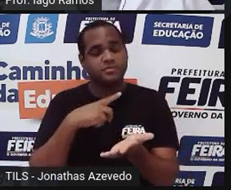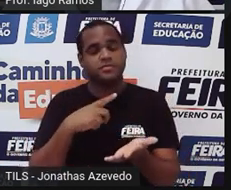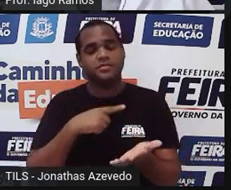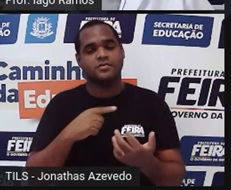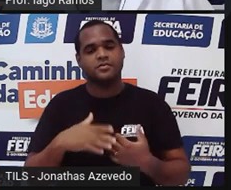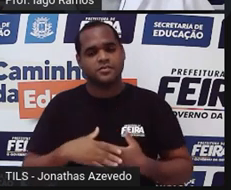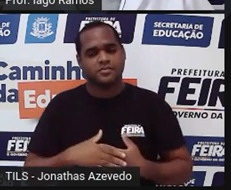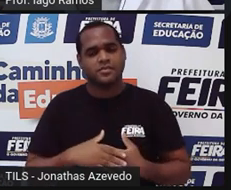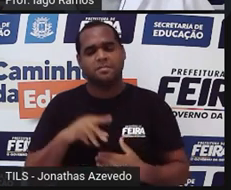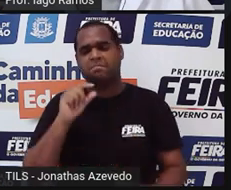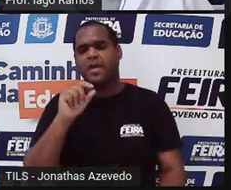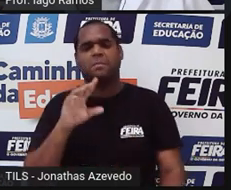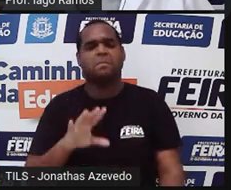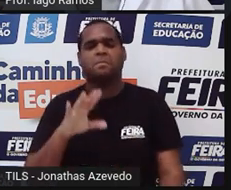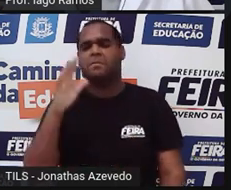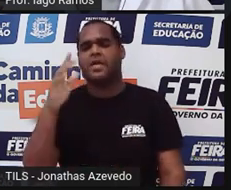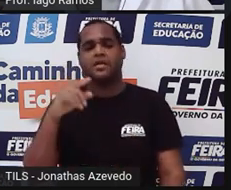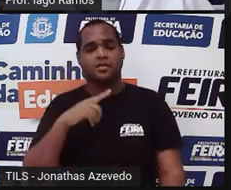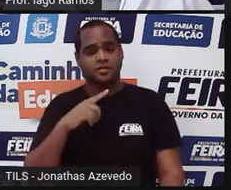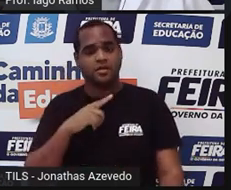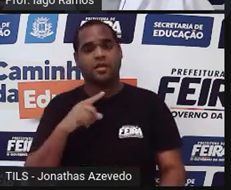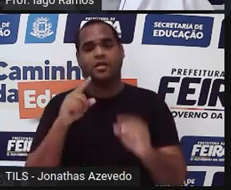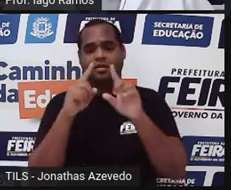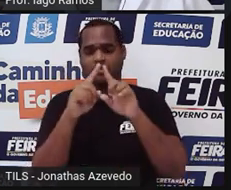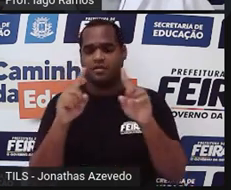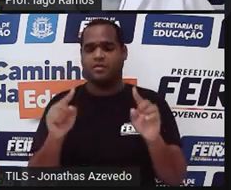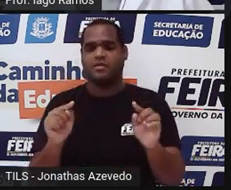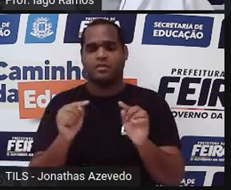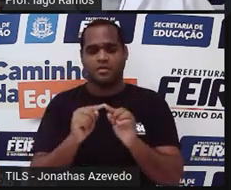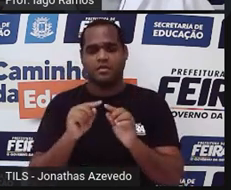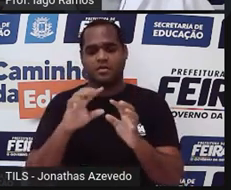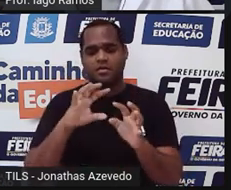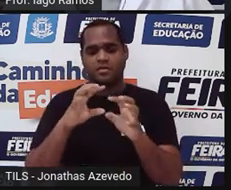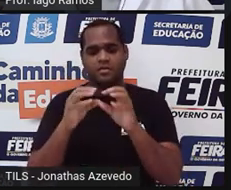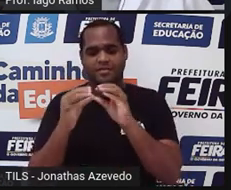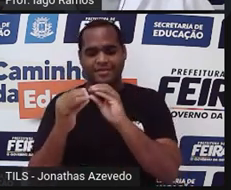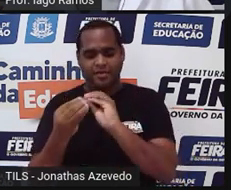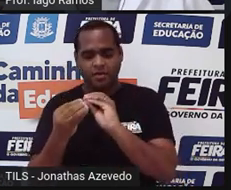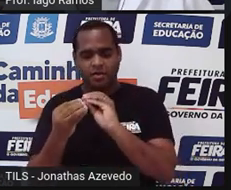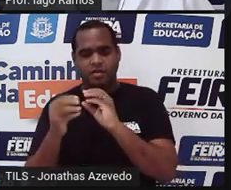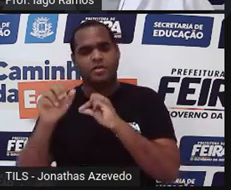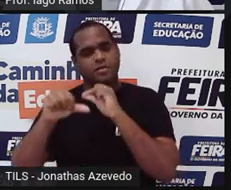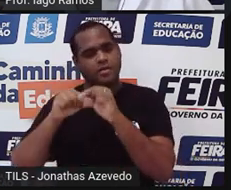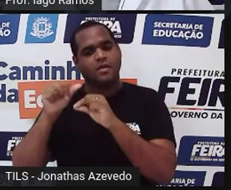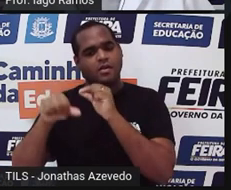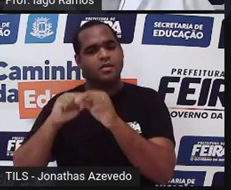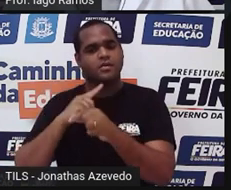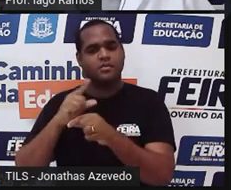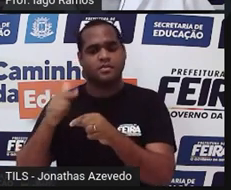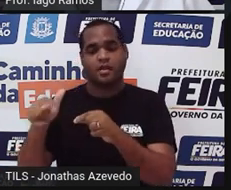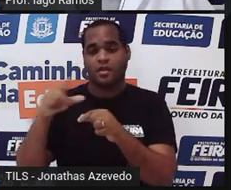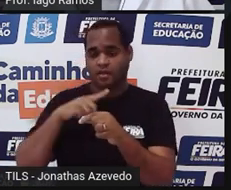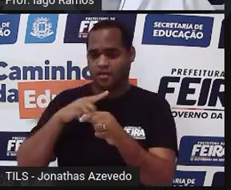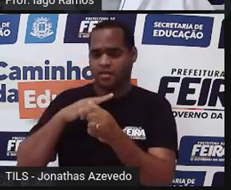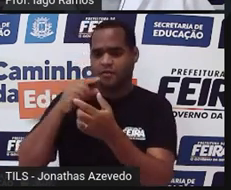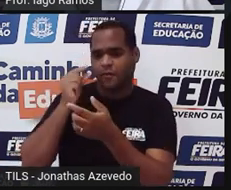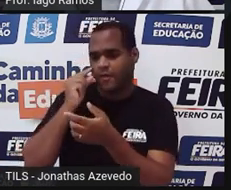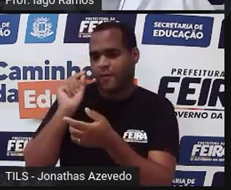O que aconteceria? Esse ponto aqui se deslocaria para o centro. Então, ele estaria mais ou menos aqui,